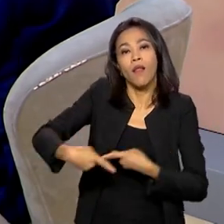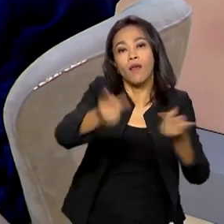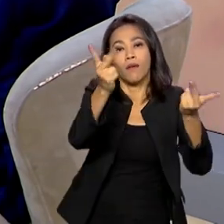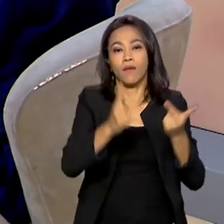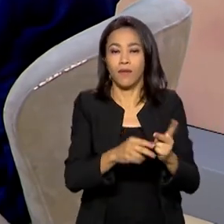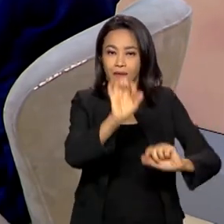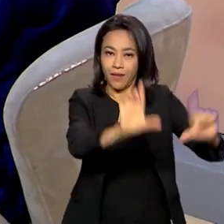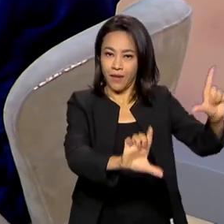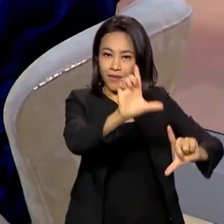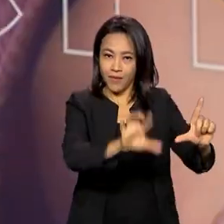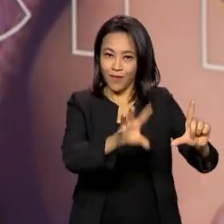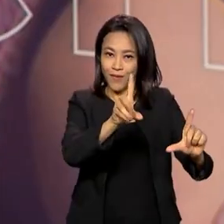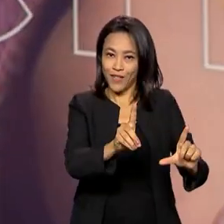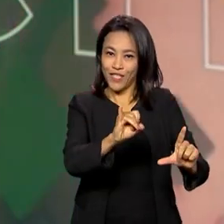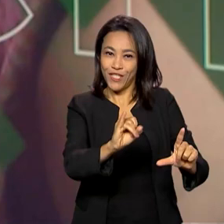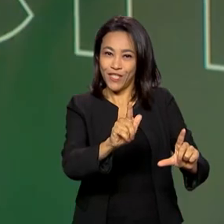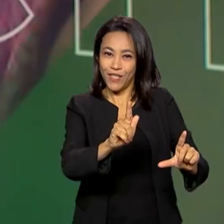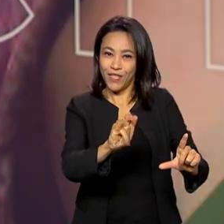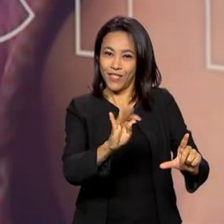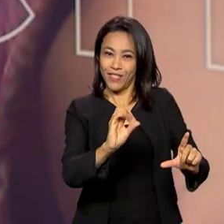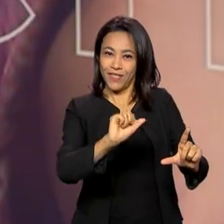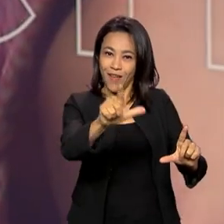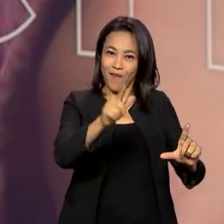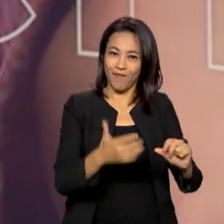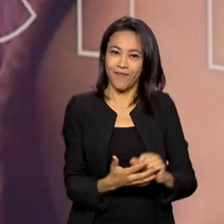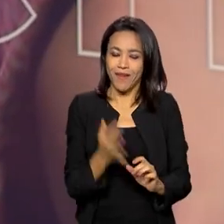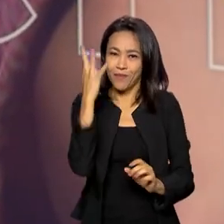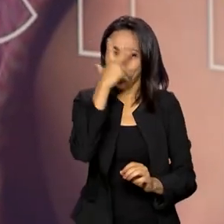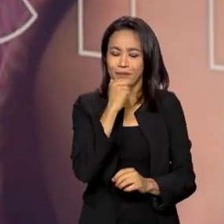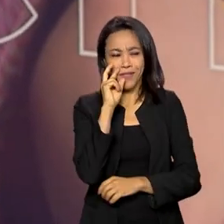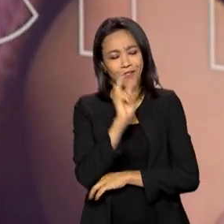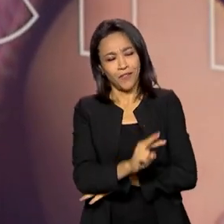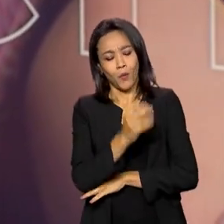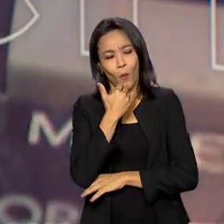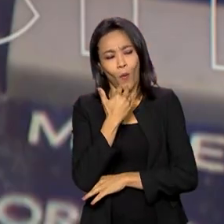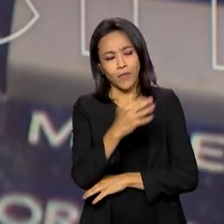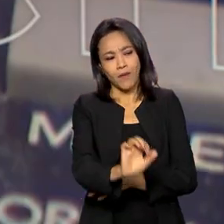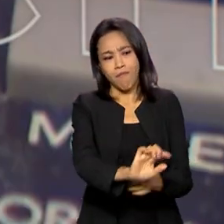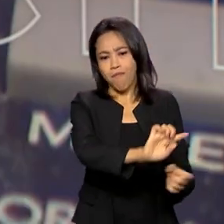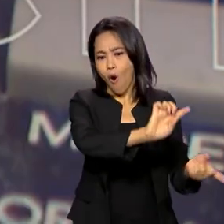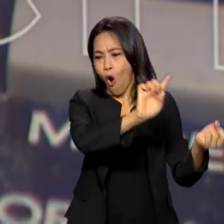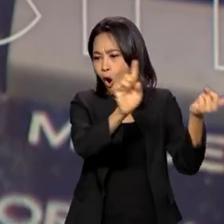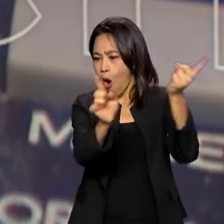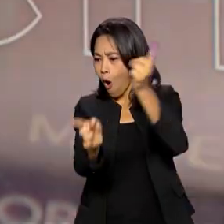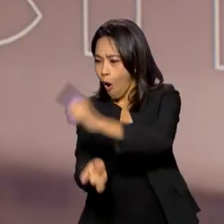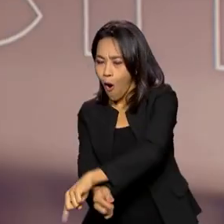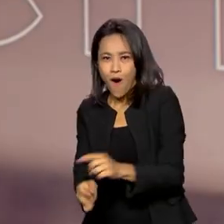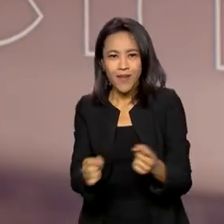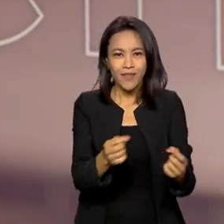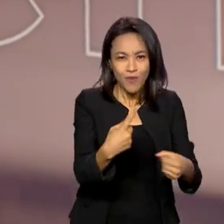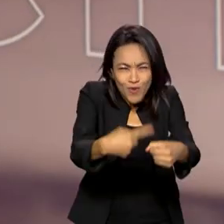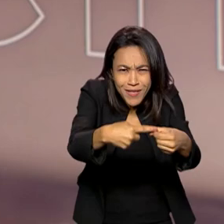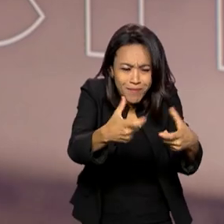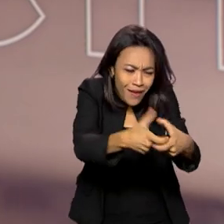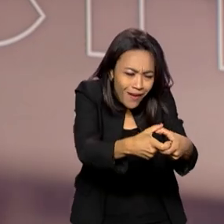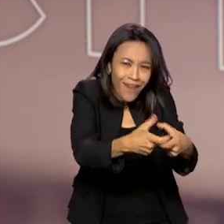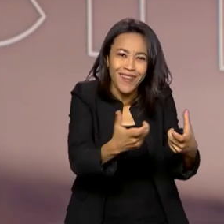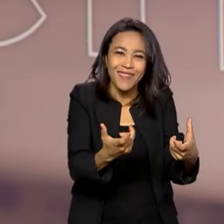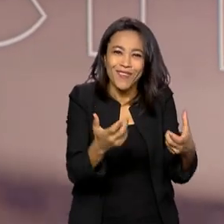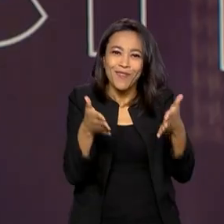é bonito você ver a revolução que acontece no município quando o sinal digital